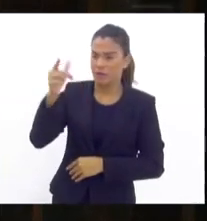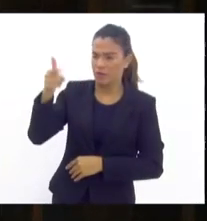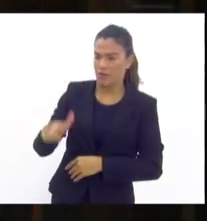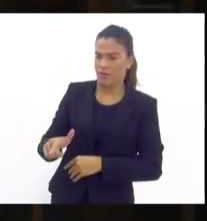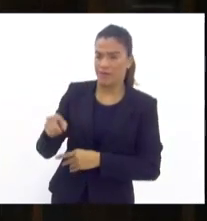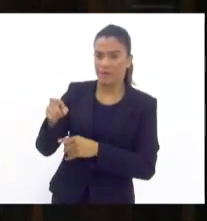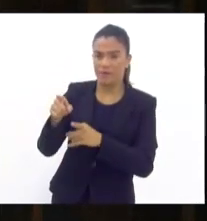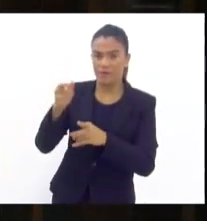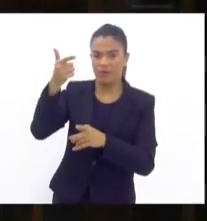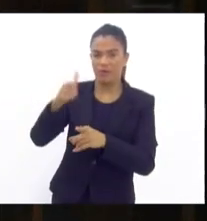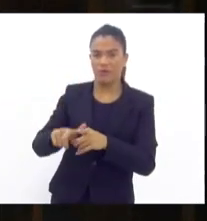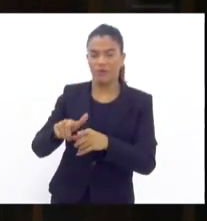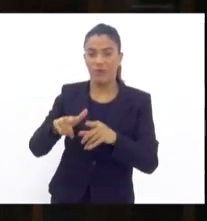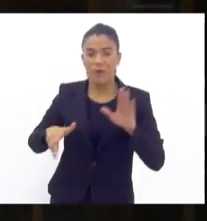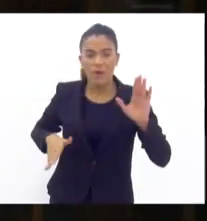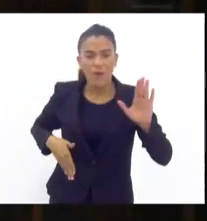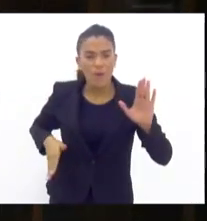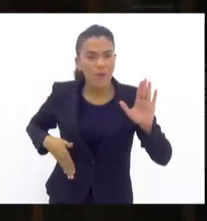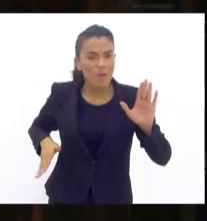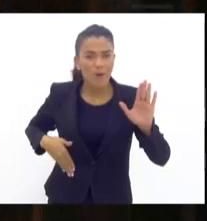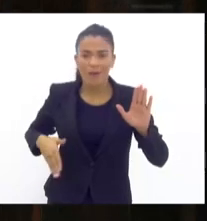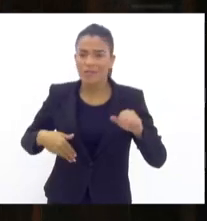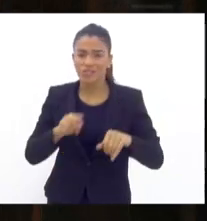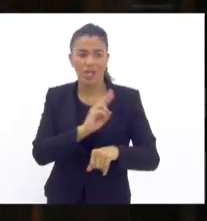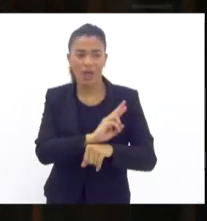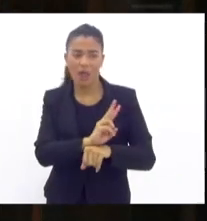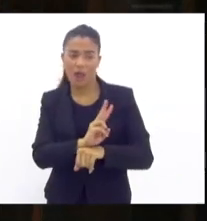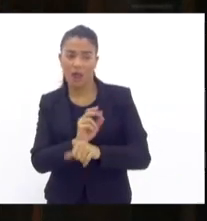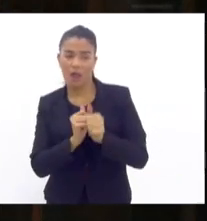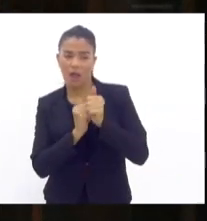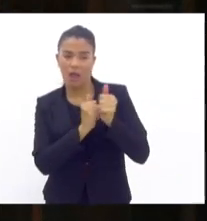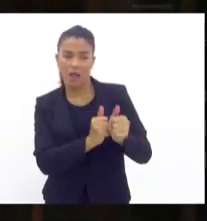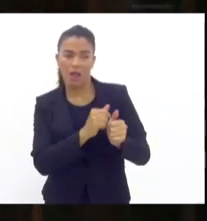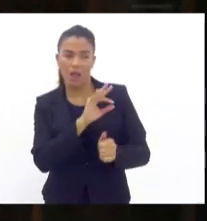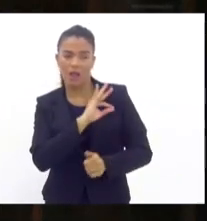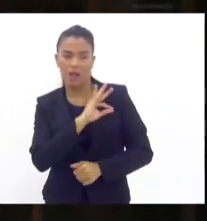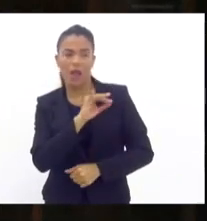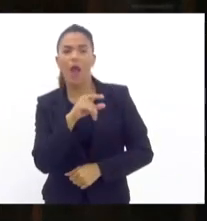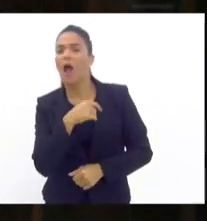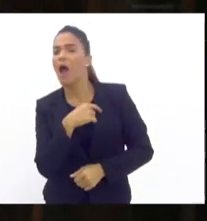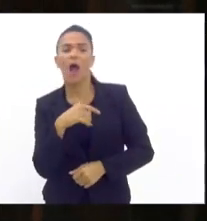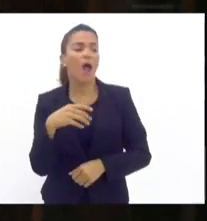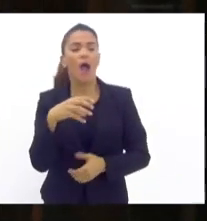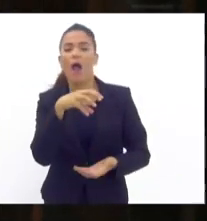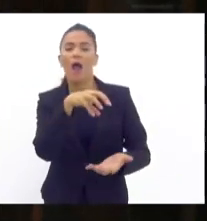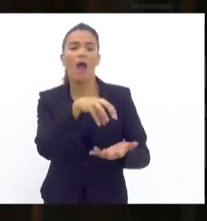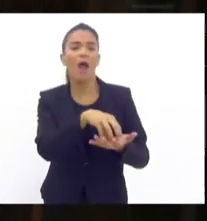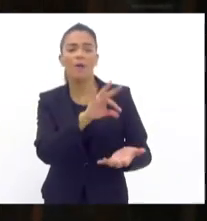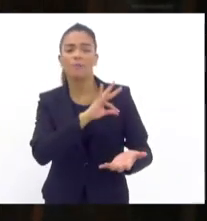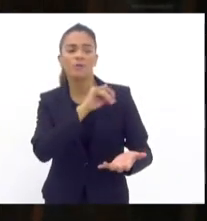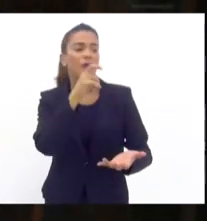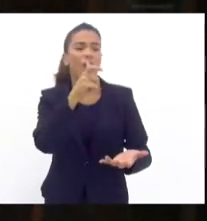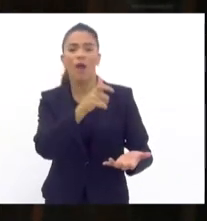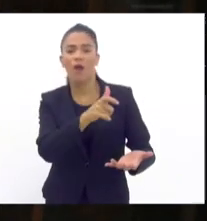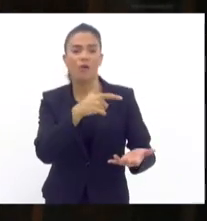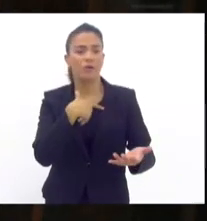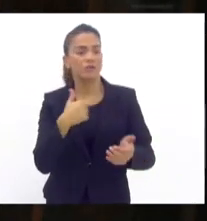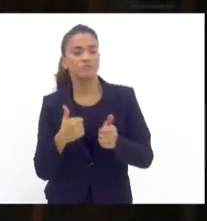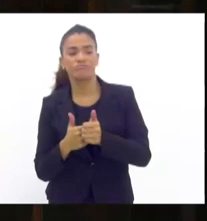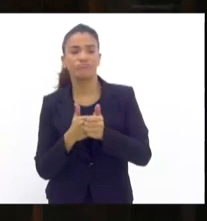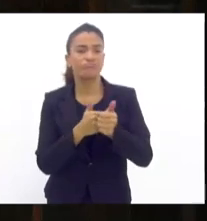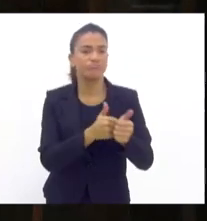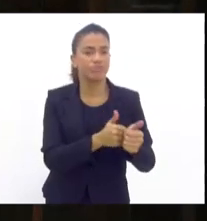Infelizmente, a bandidade já monitora também a polícia. Onde está, qual o posicionamento, e se deslocam